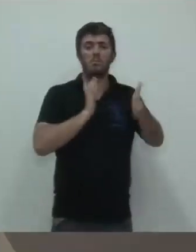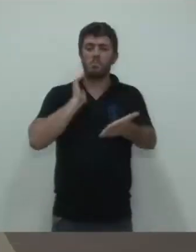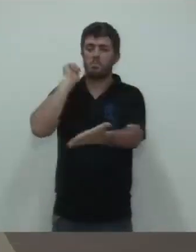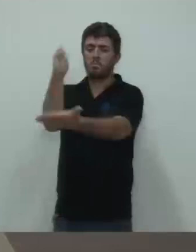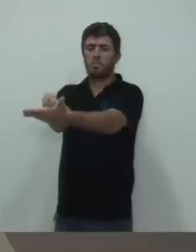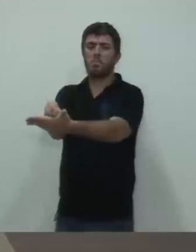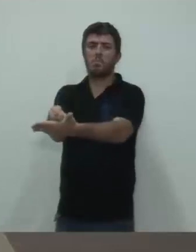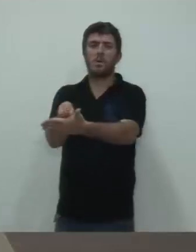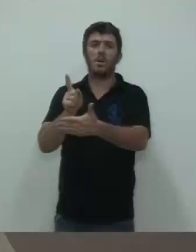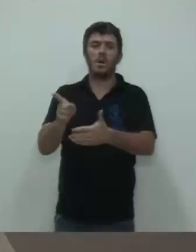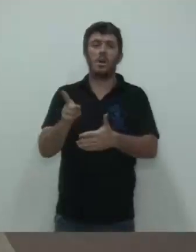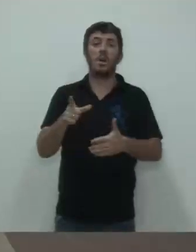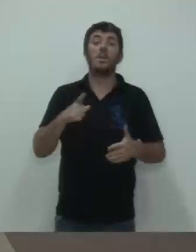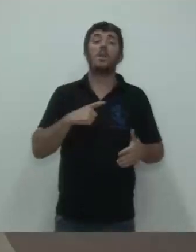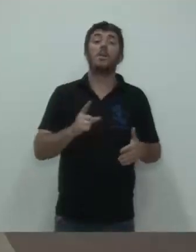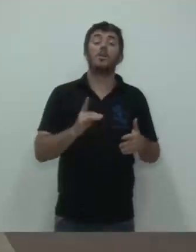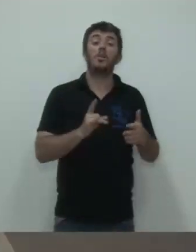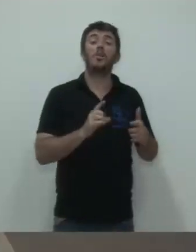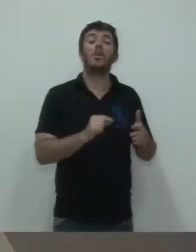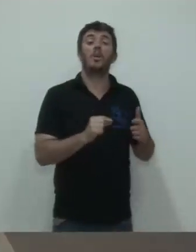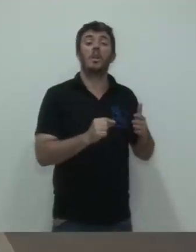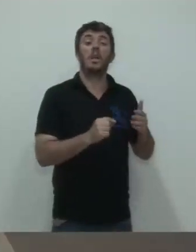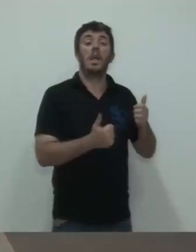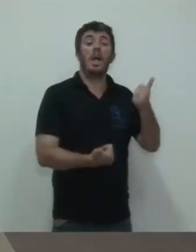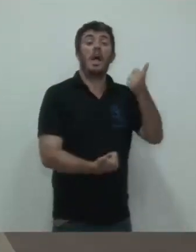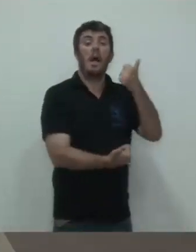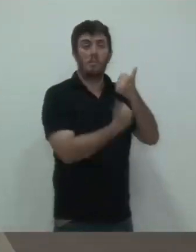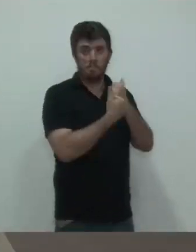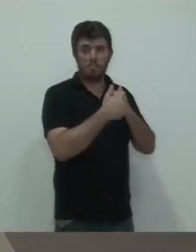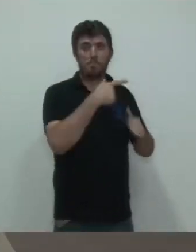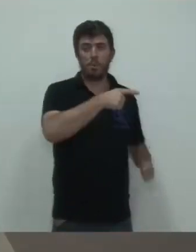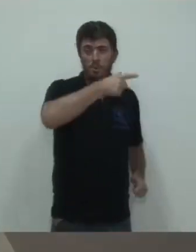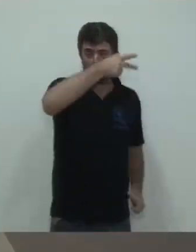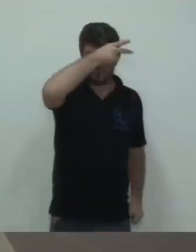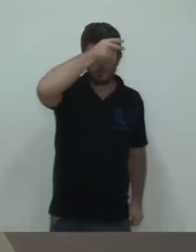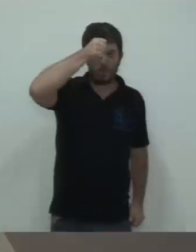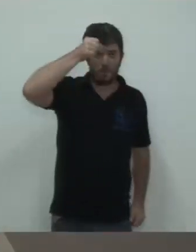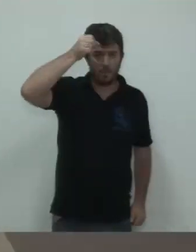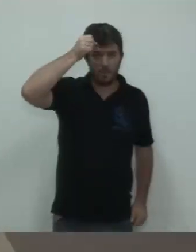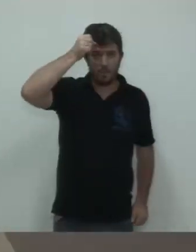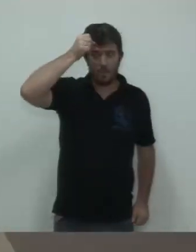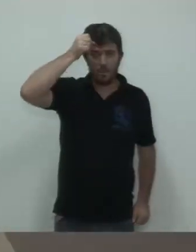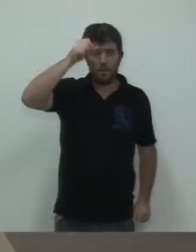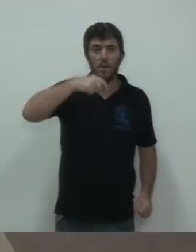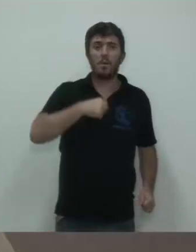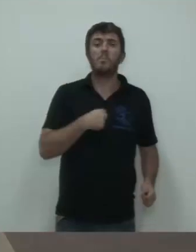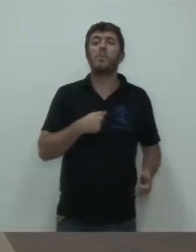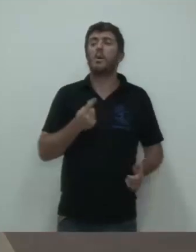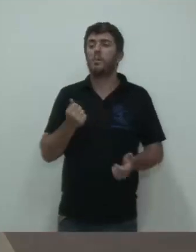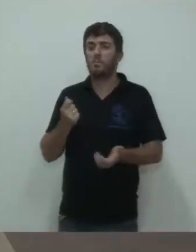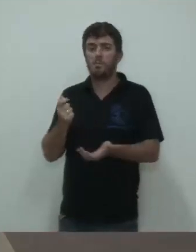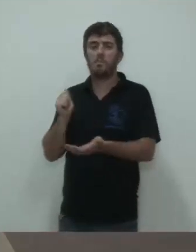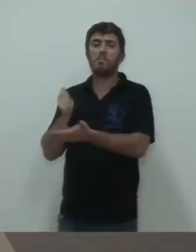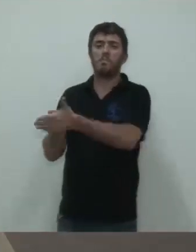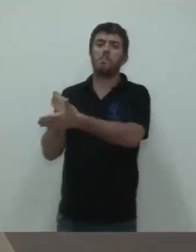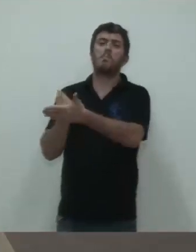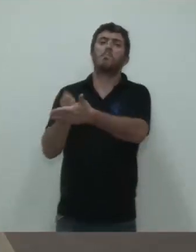temos apenas o apoio institucional da Prefeitura, todos os custos, e não é pouco para realizar um evento dessa